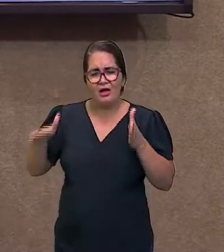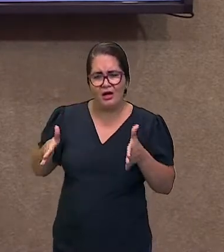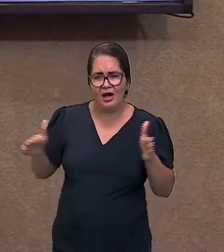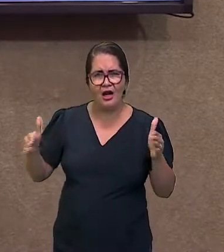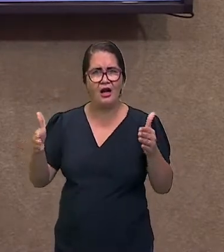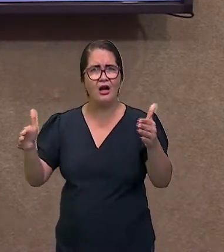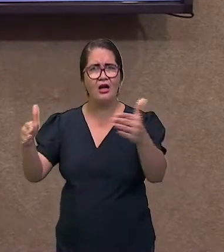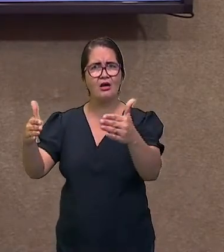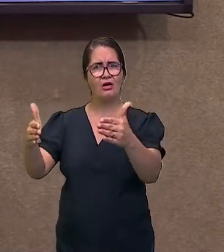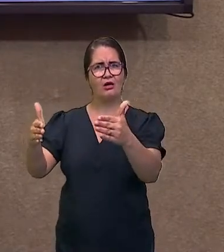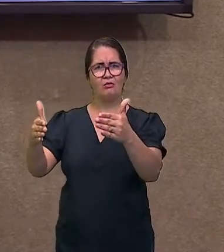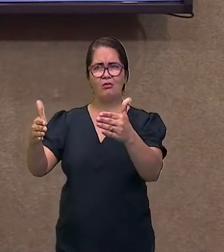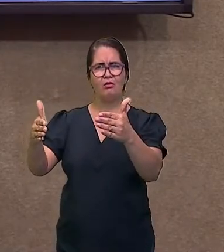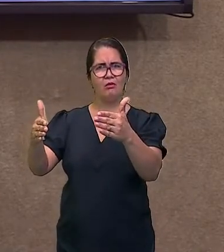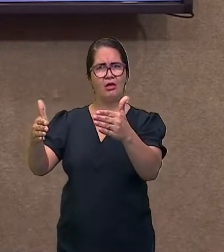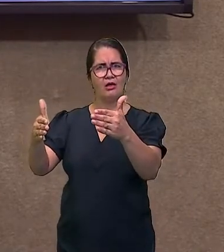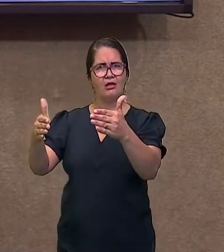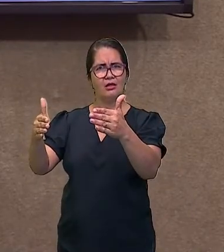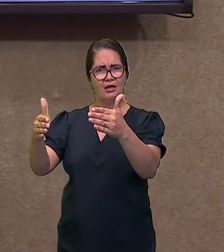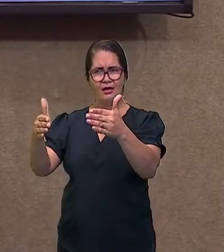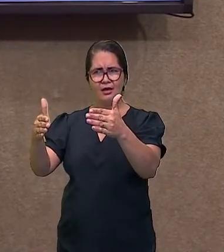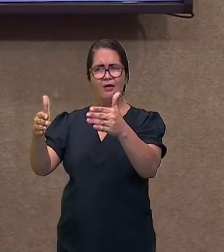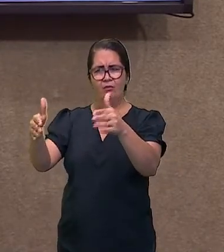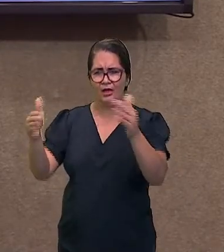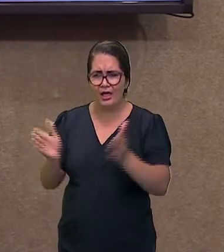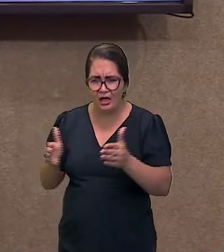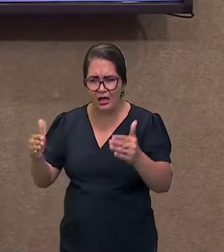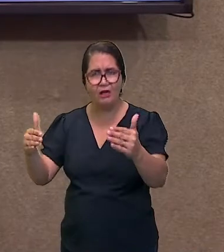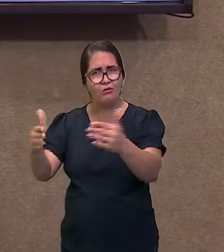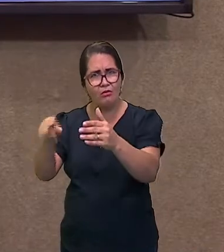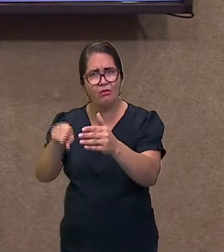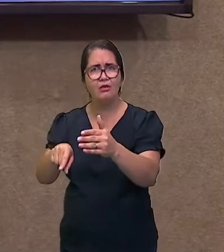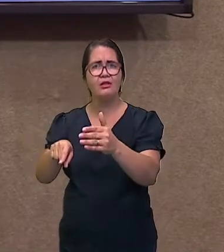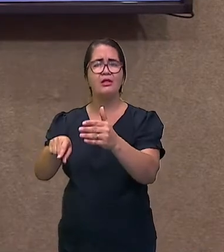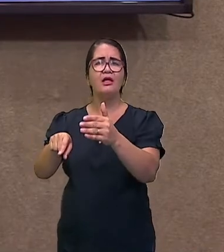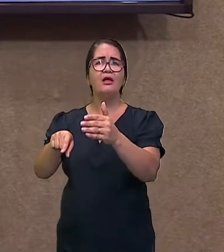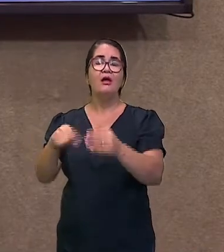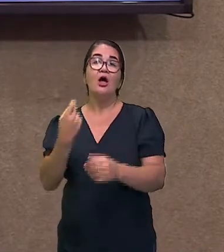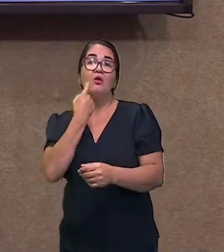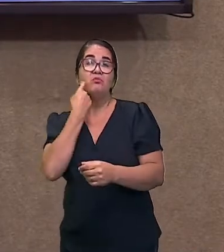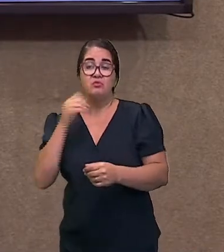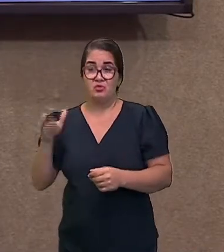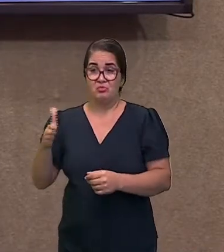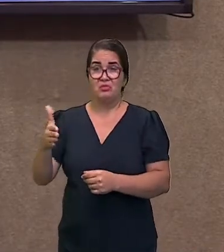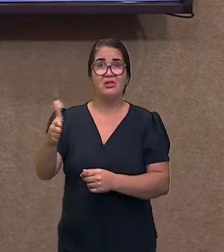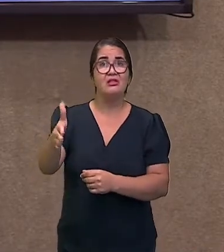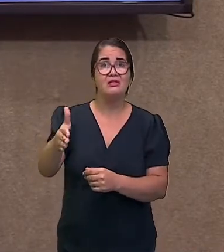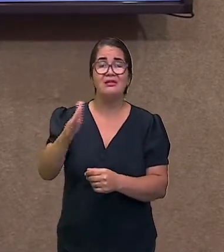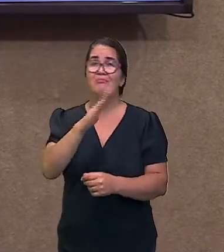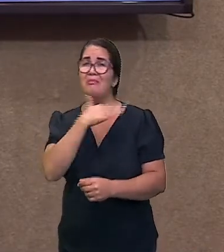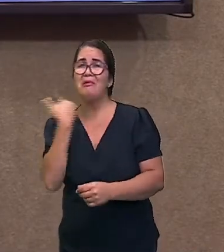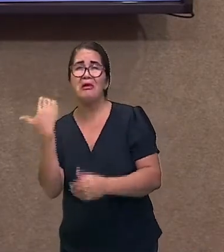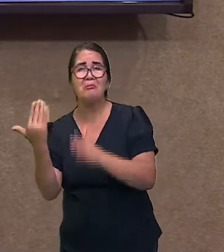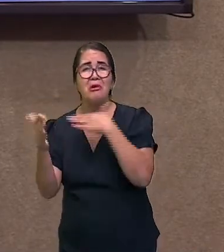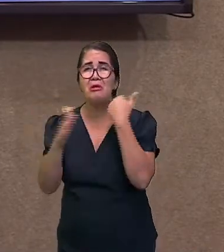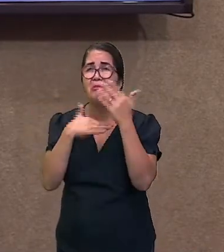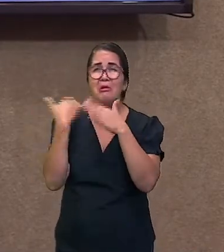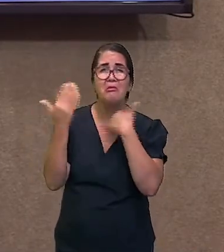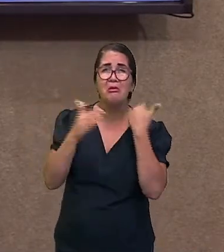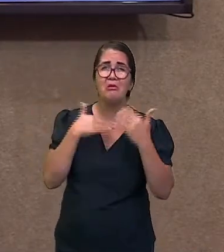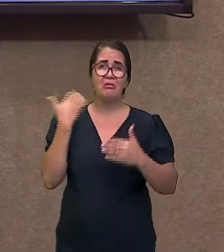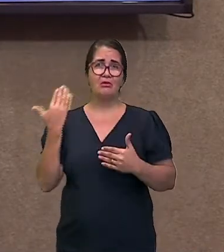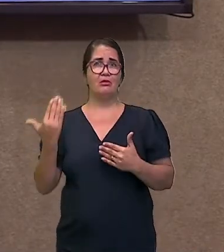Não é uma lagoa? Era simplesmente pra funcionar. De maneira natural, né? Mas houve um